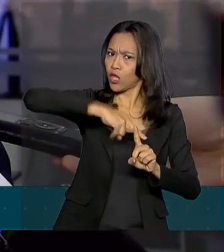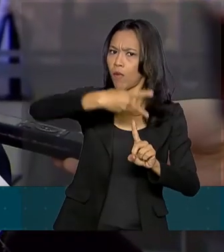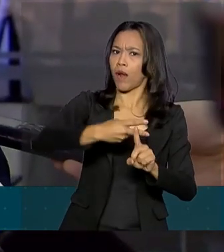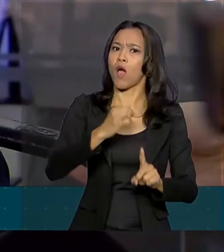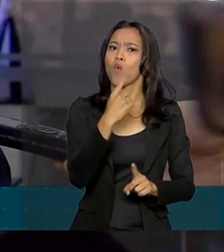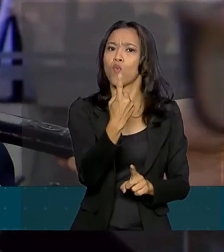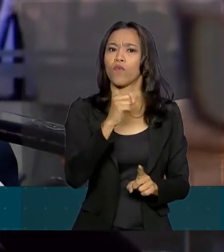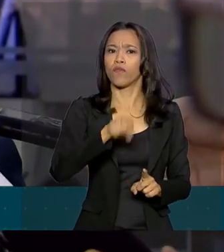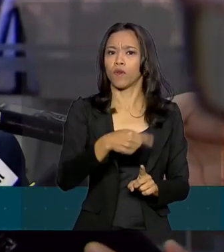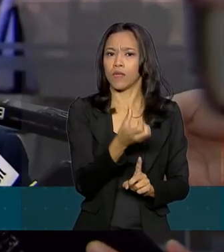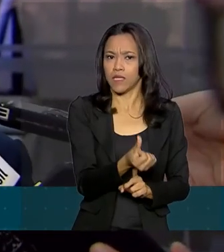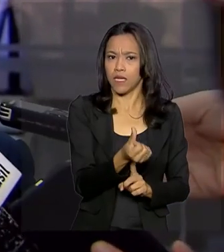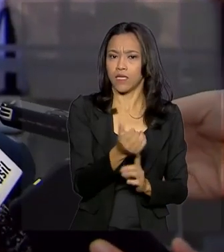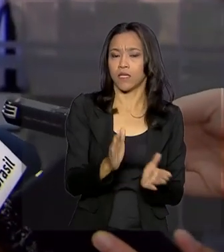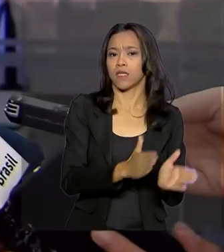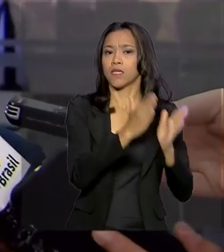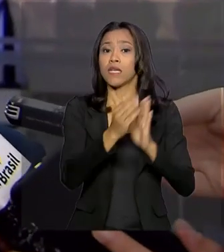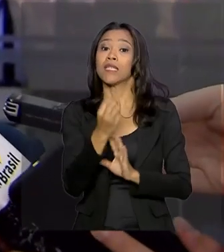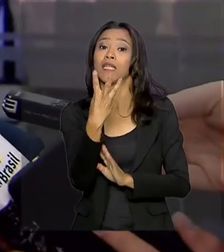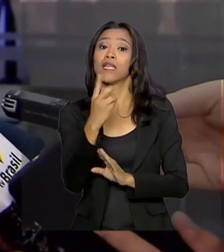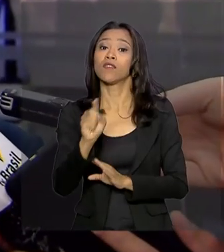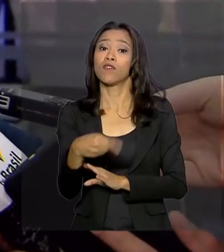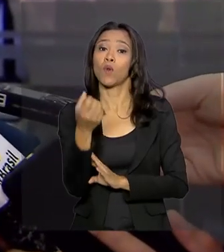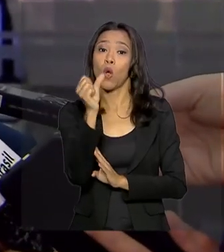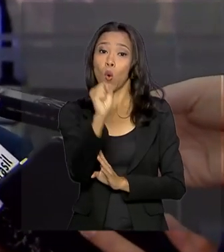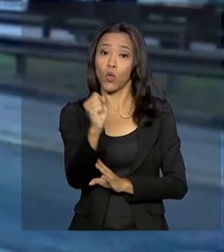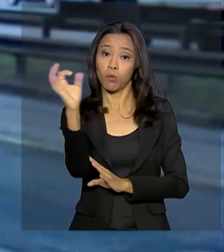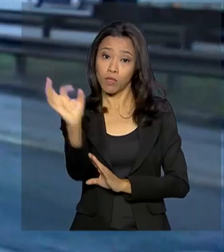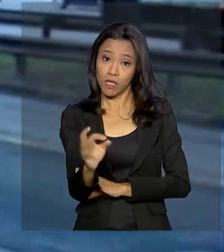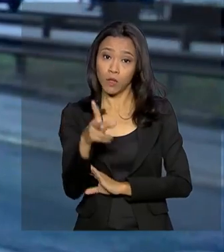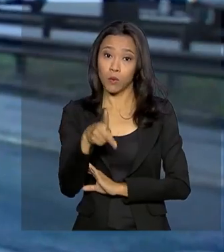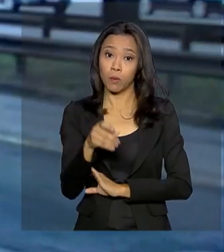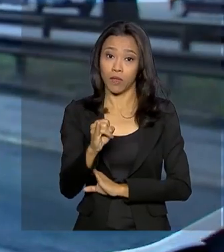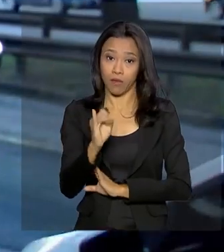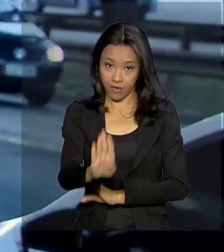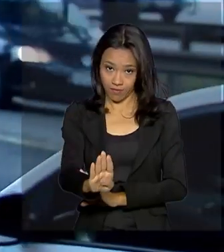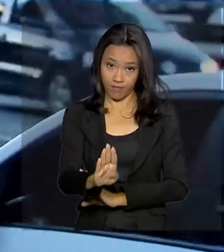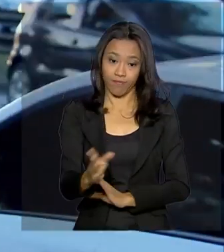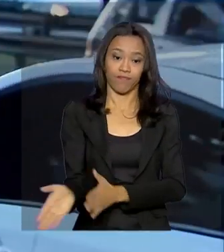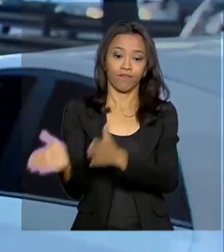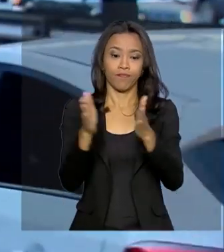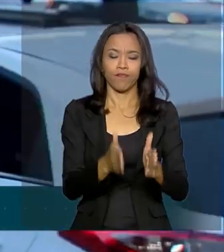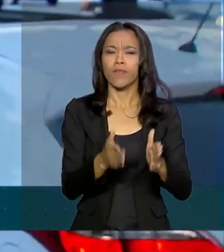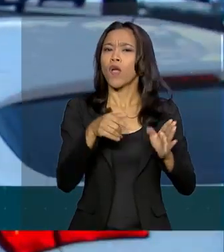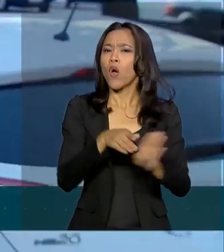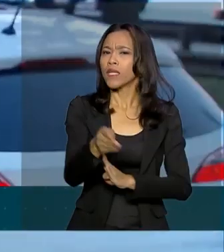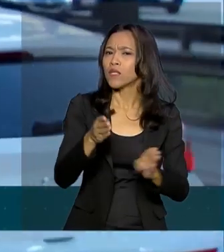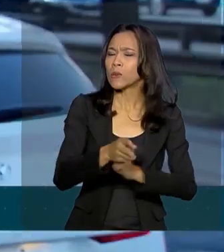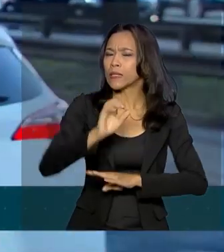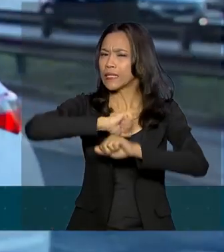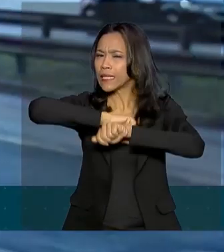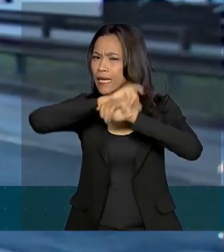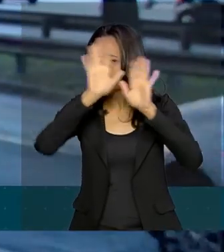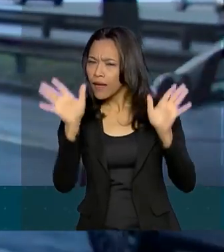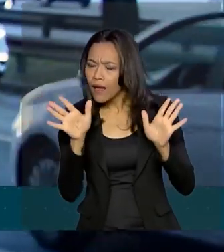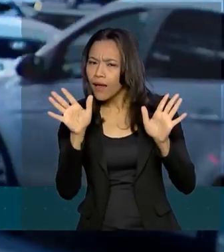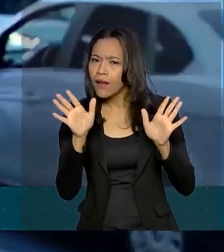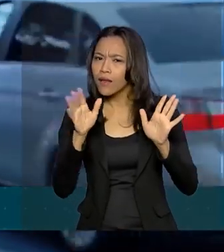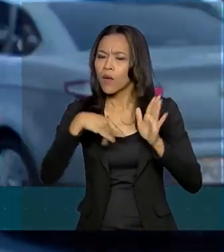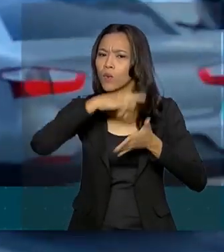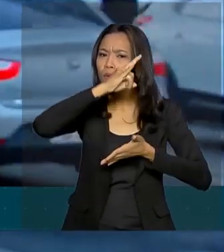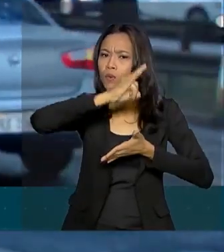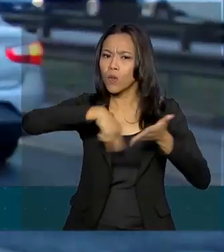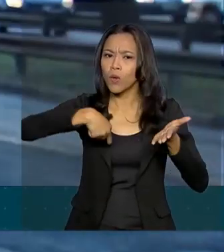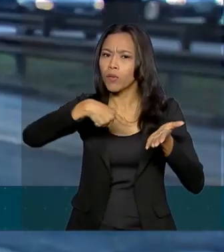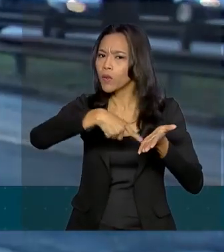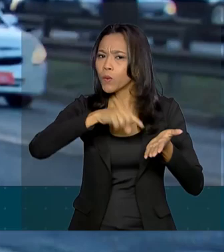de 1,6% para 3,8% do PIB. Com orientações claras de investimentos para o setor, o documento